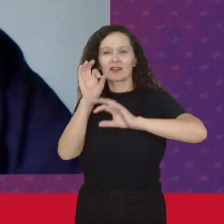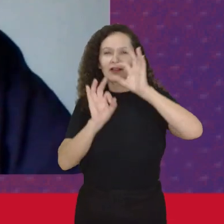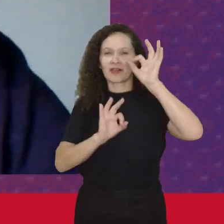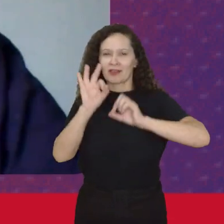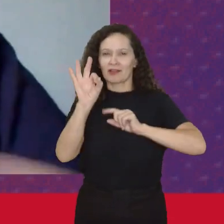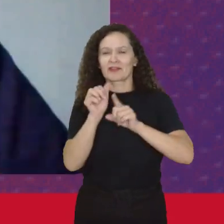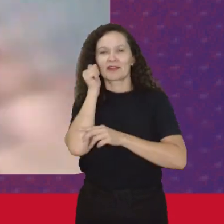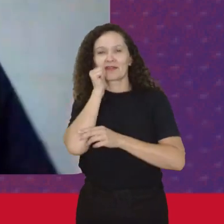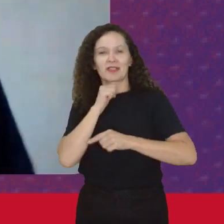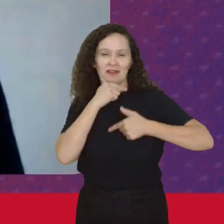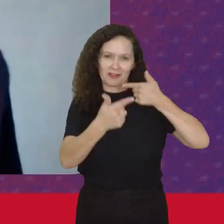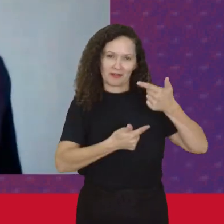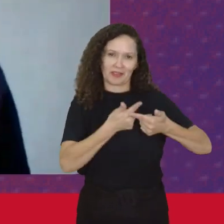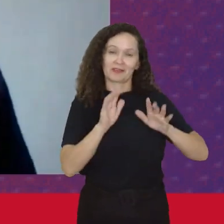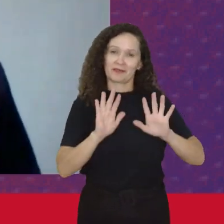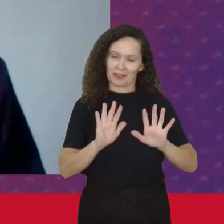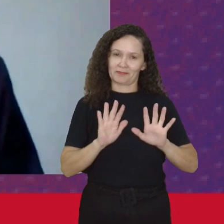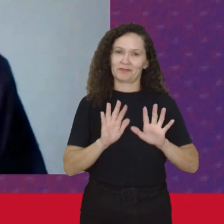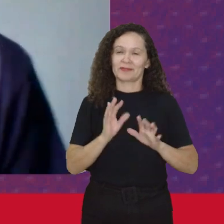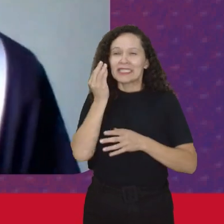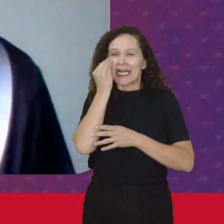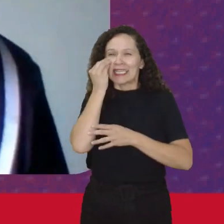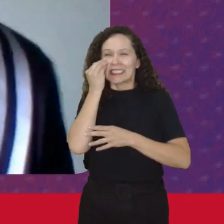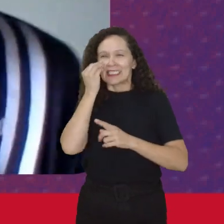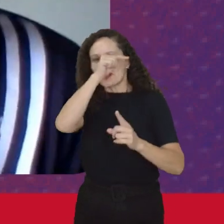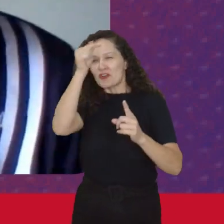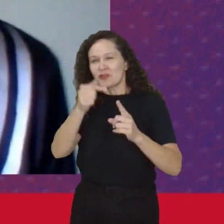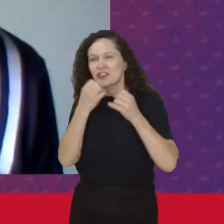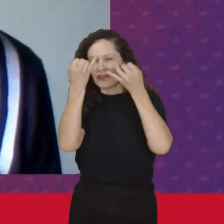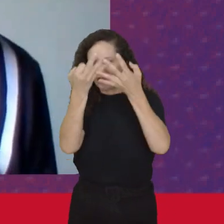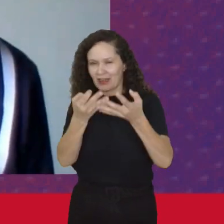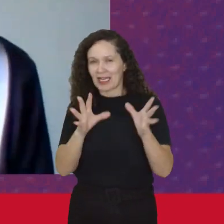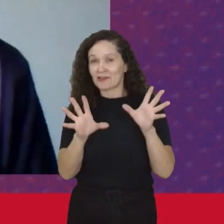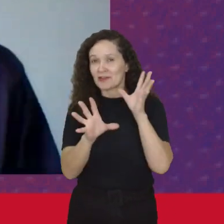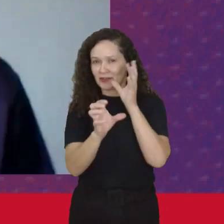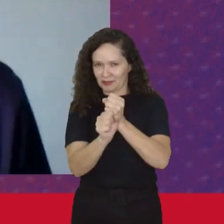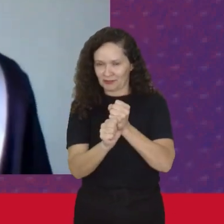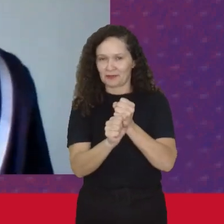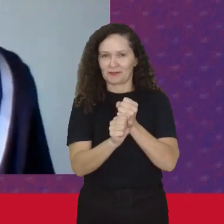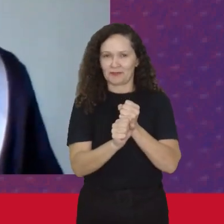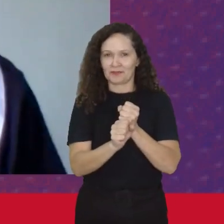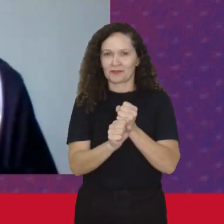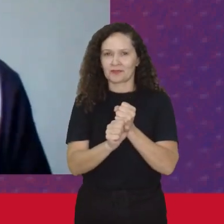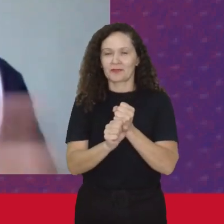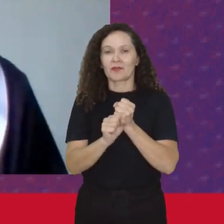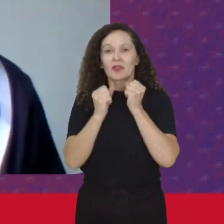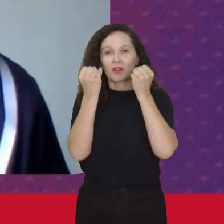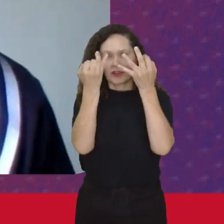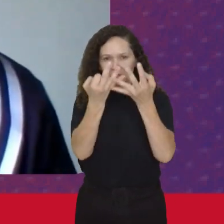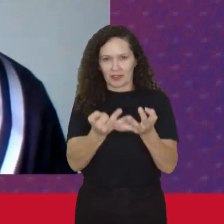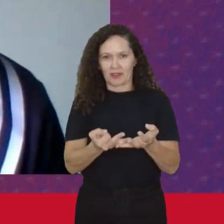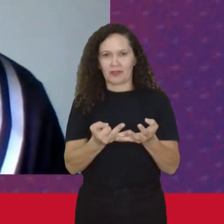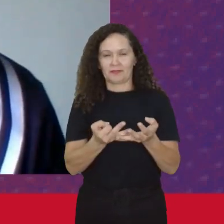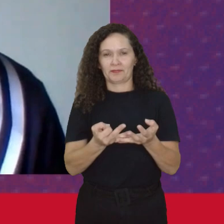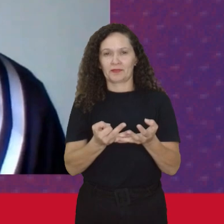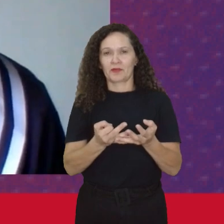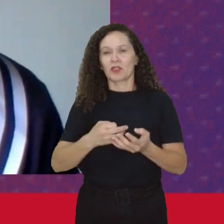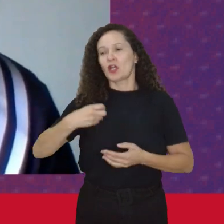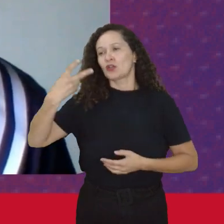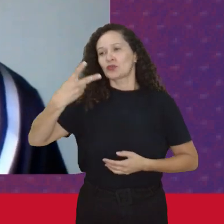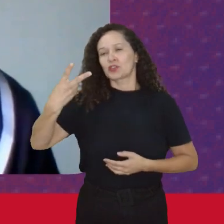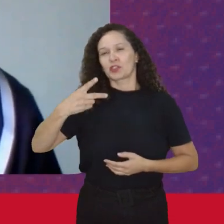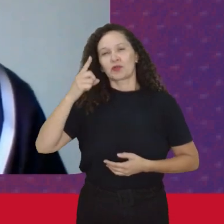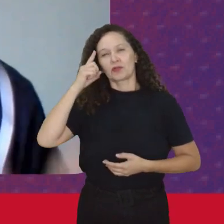Das mulheres Trabalhadoras Mas para tentar Ser mais sintética A gente pode dizer Que esse feminismo Da segunda onda